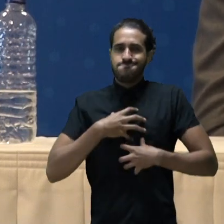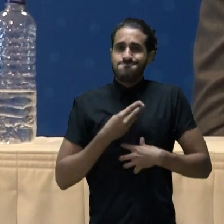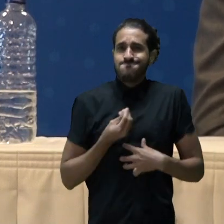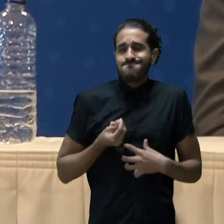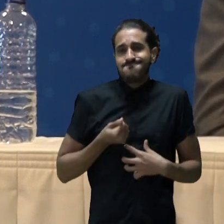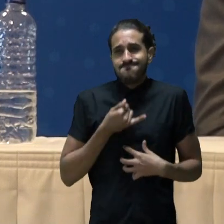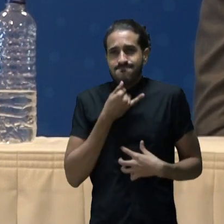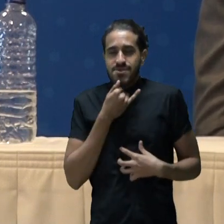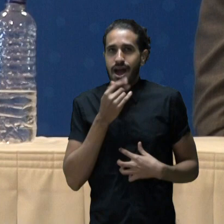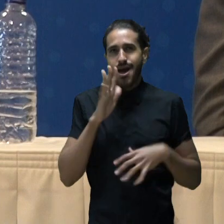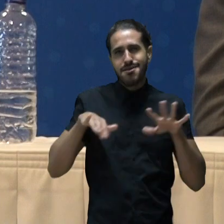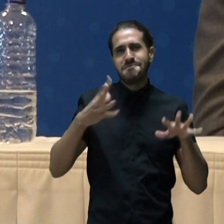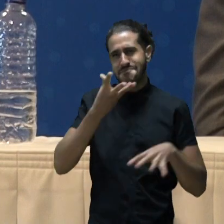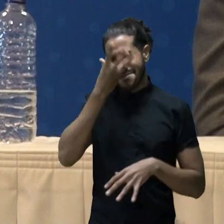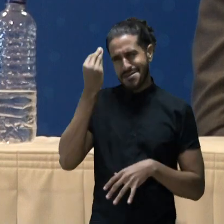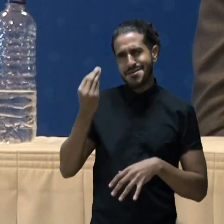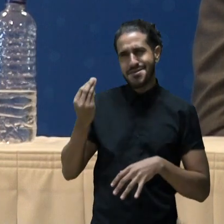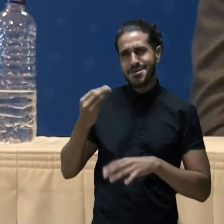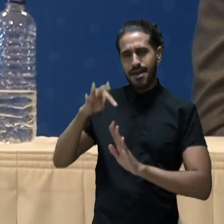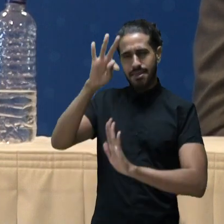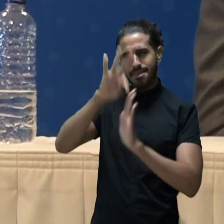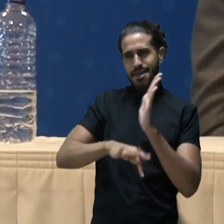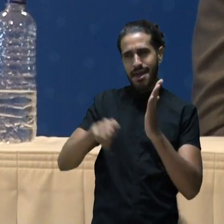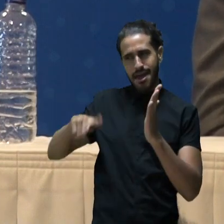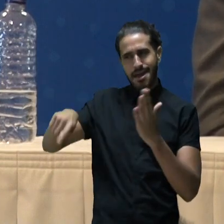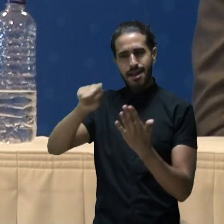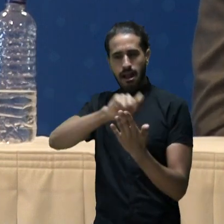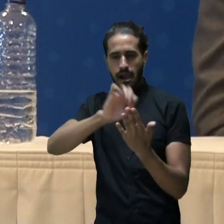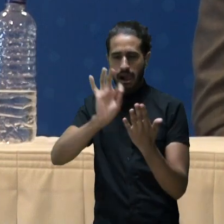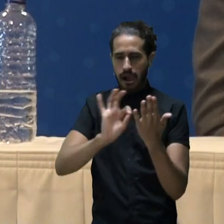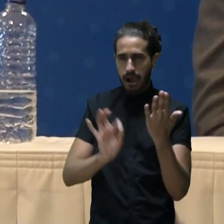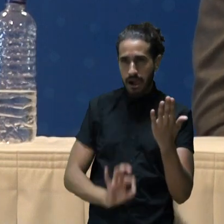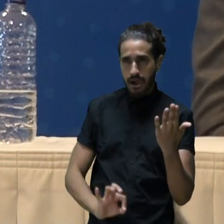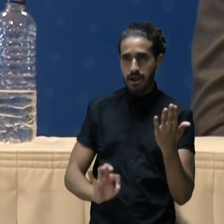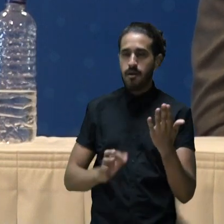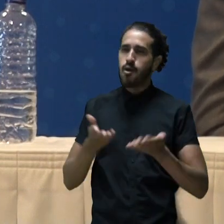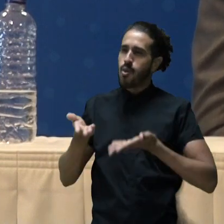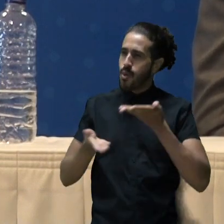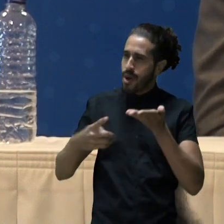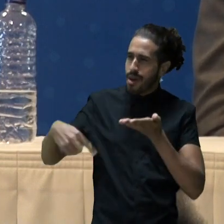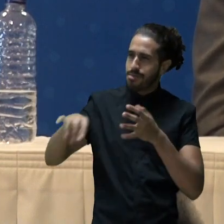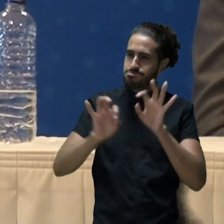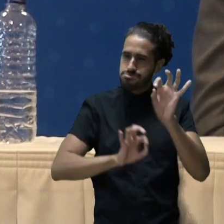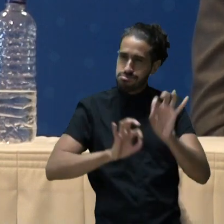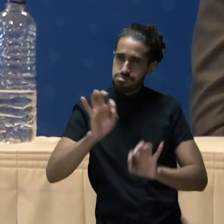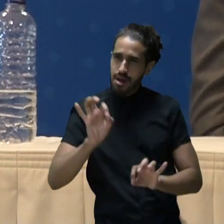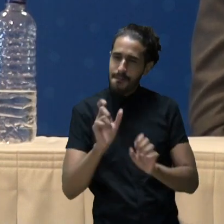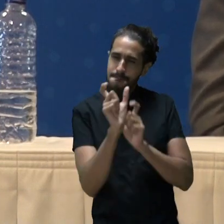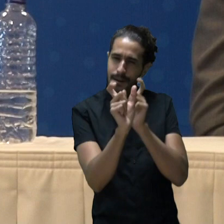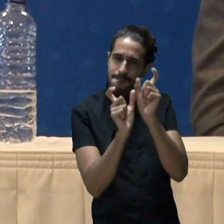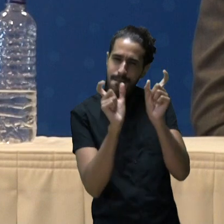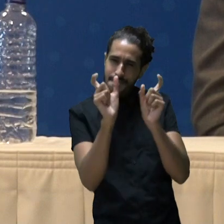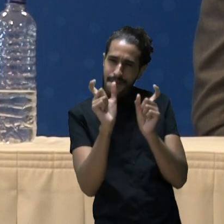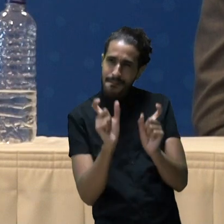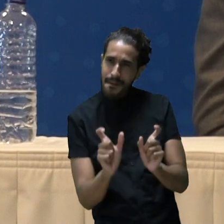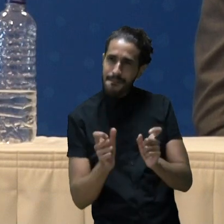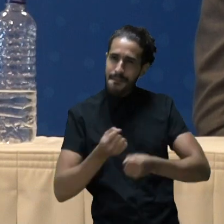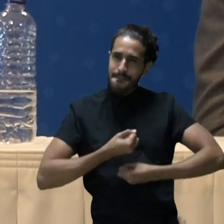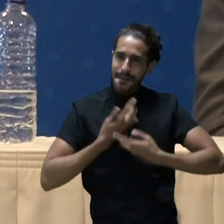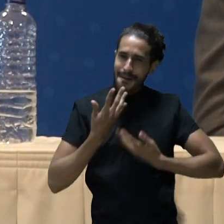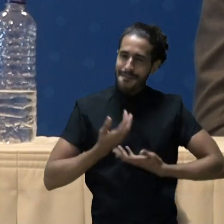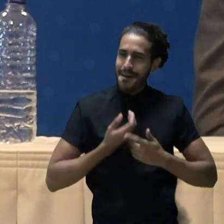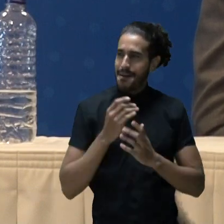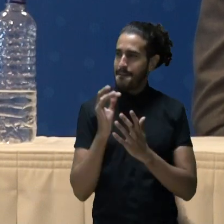meio sentidos quando eu ignoro os textos que eles preparam com cuidado de palavras, de